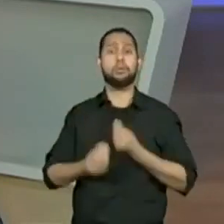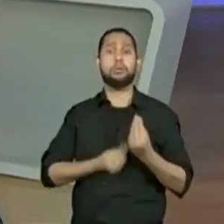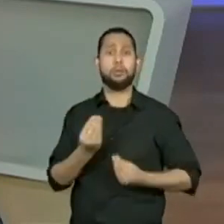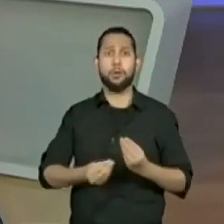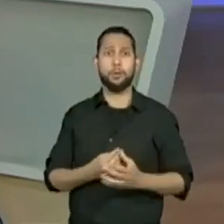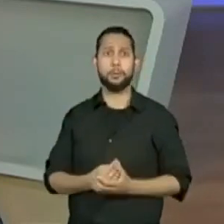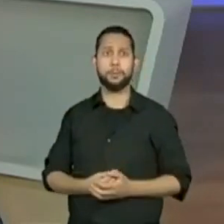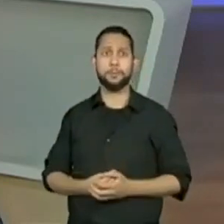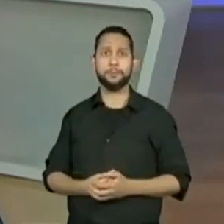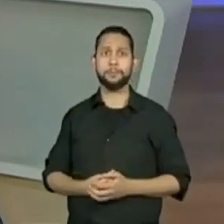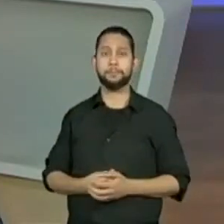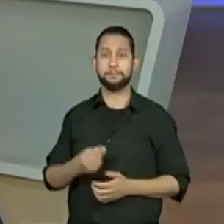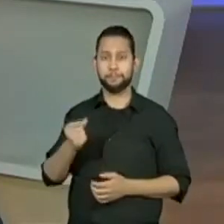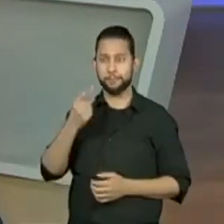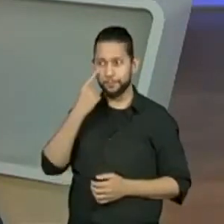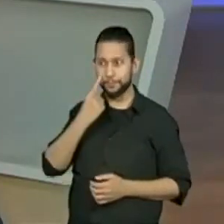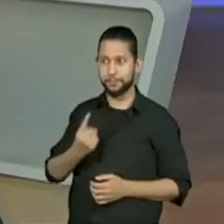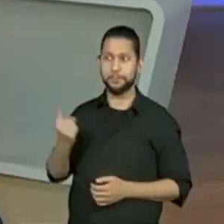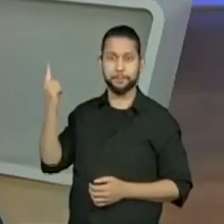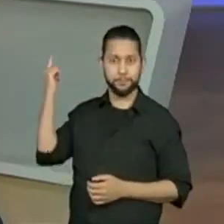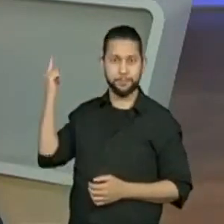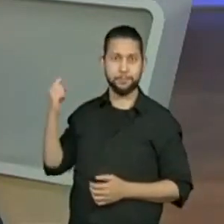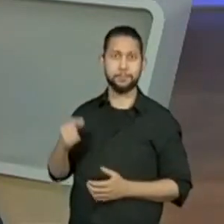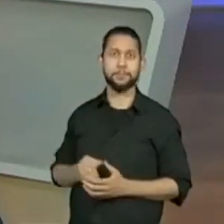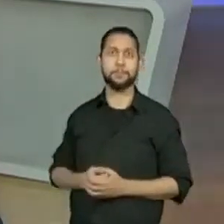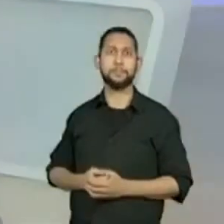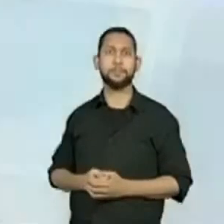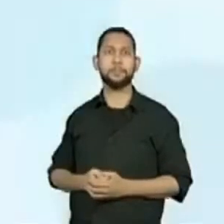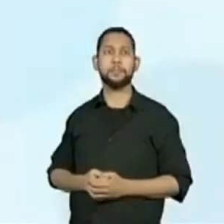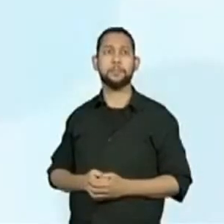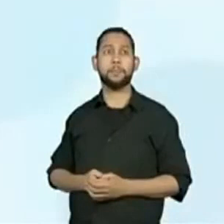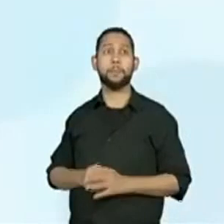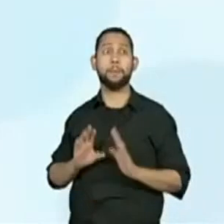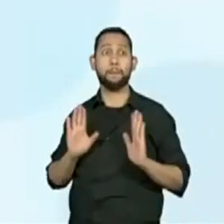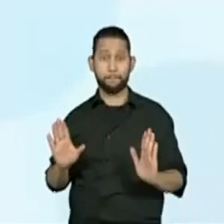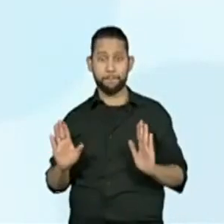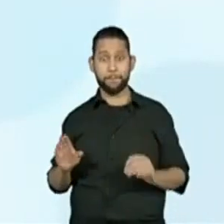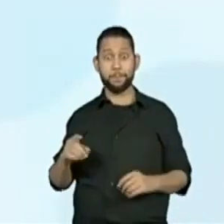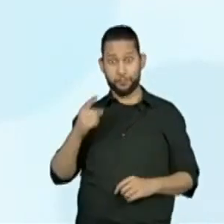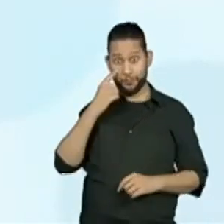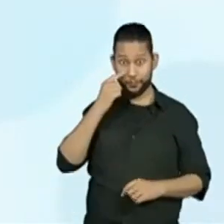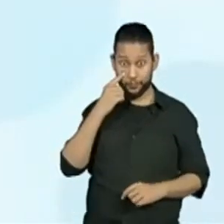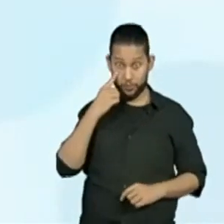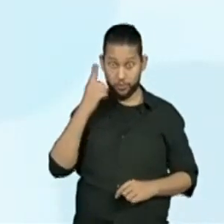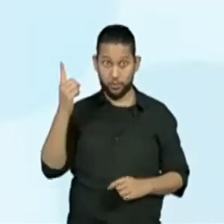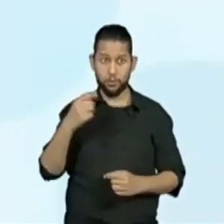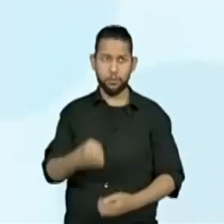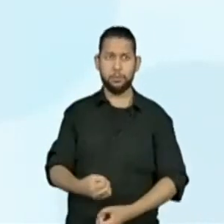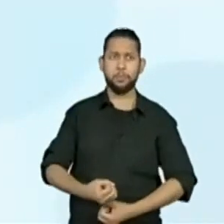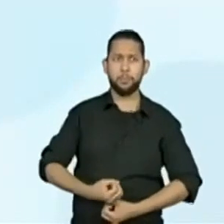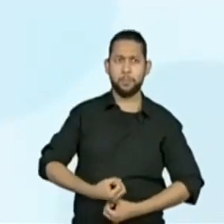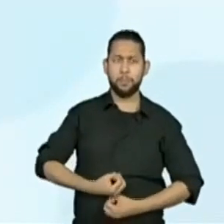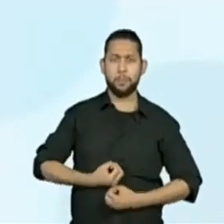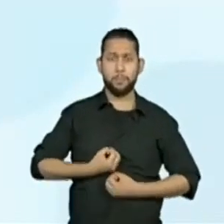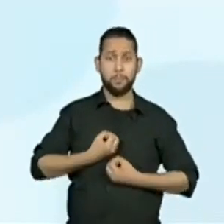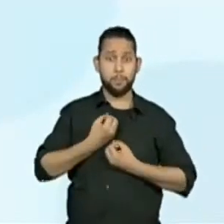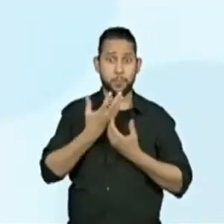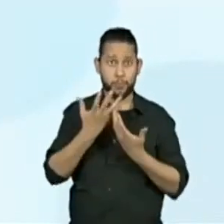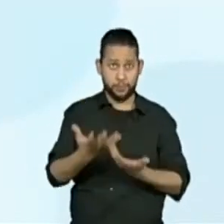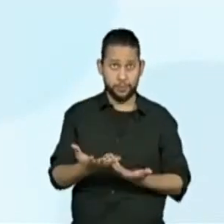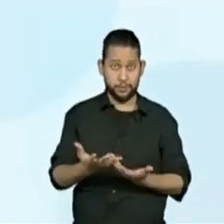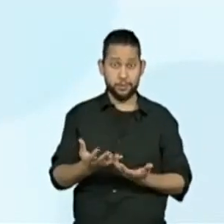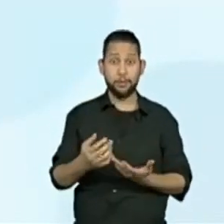Dá uma olhadinha. Aqui. Nós temos o seguinte. Revisar